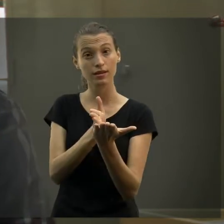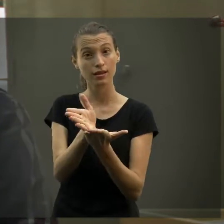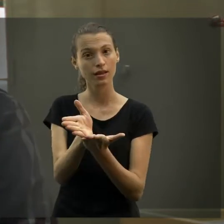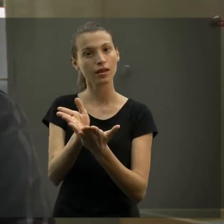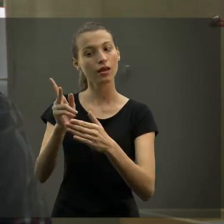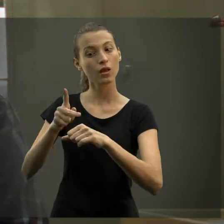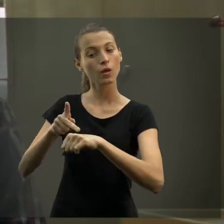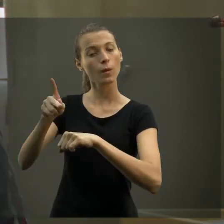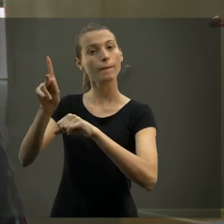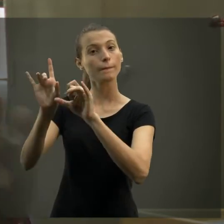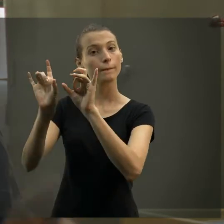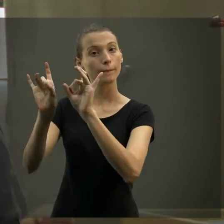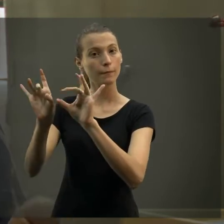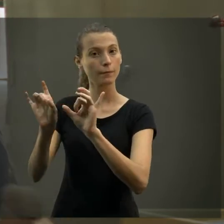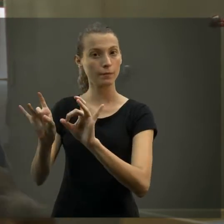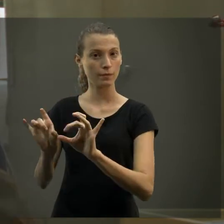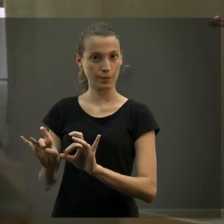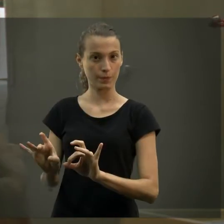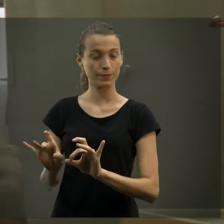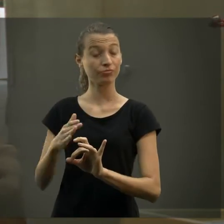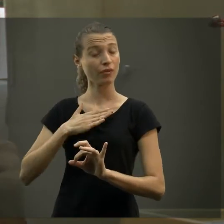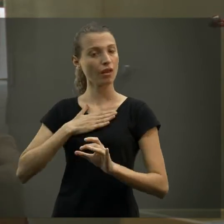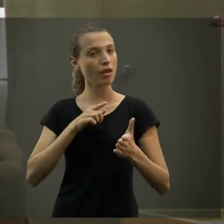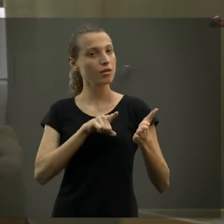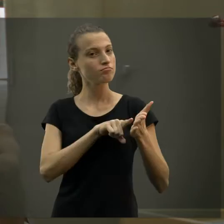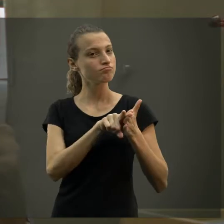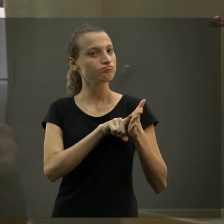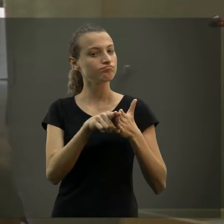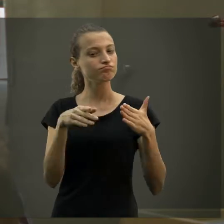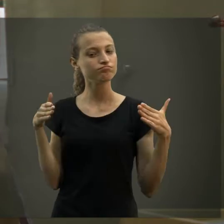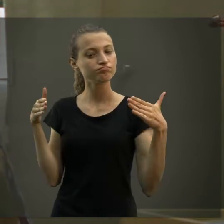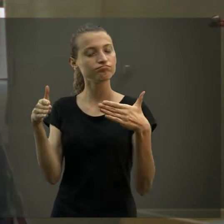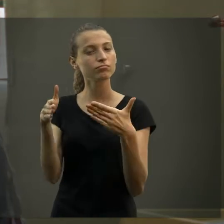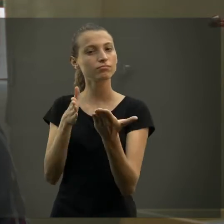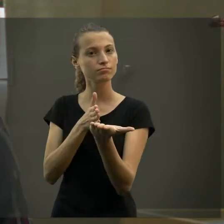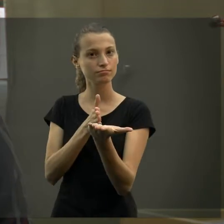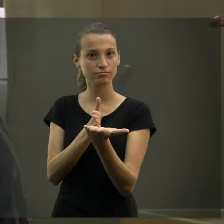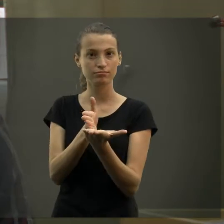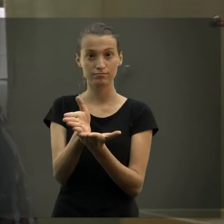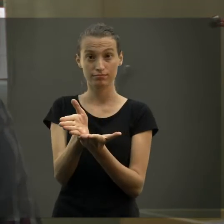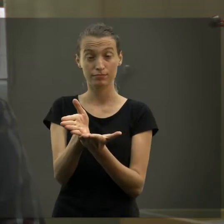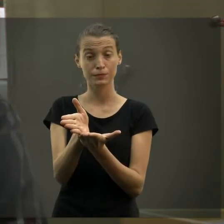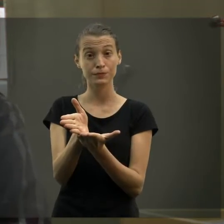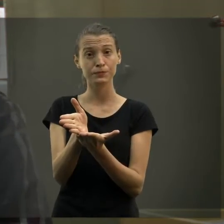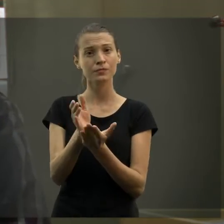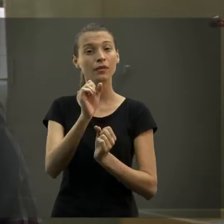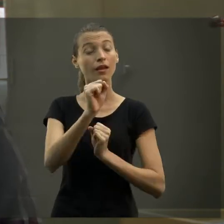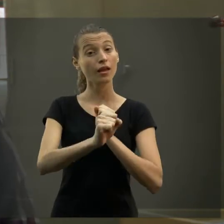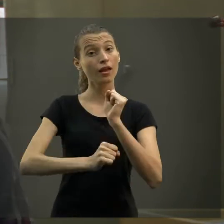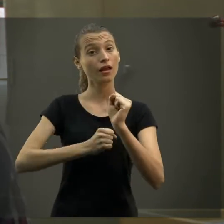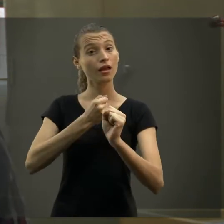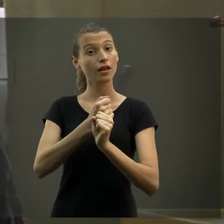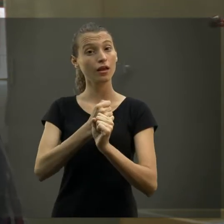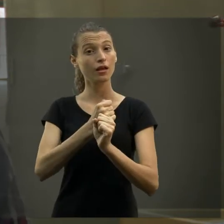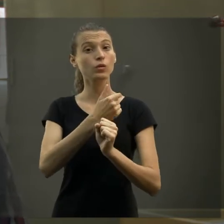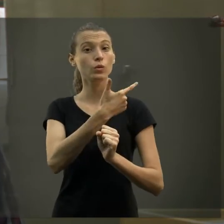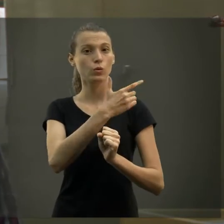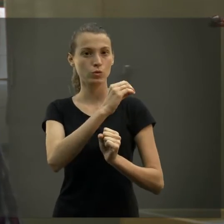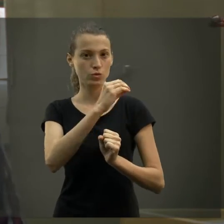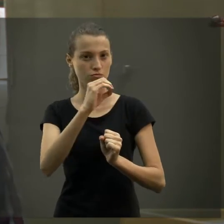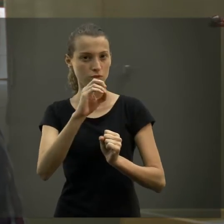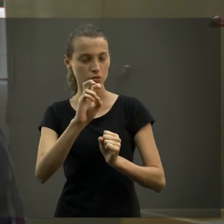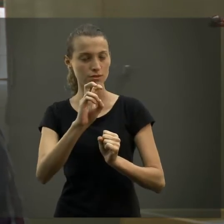exame de proficiência. E o terceiro, que foi o movimento de formação via cursos de especialização lá do Censo. A minha pesquisa de